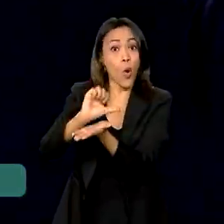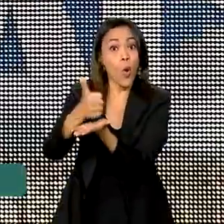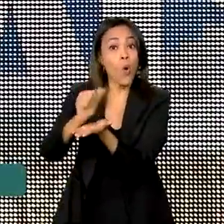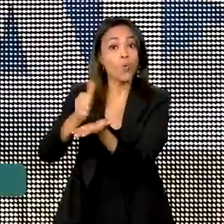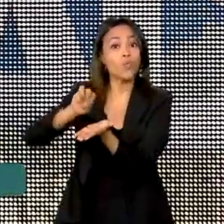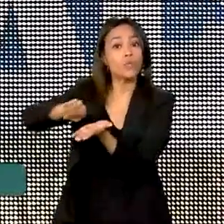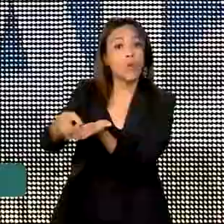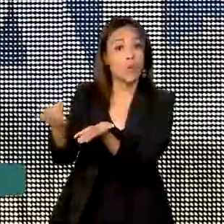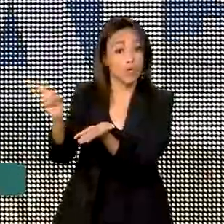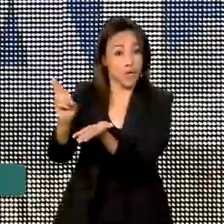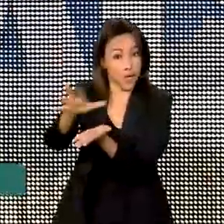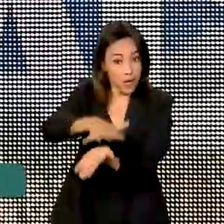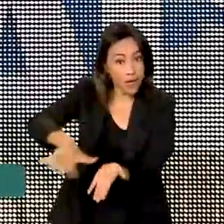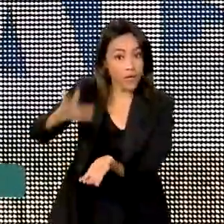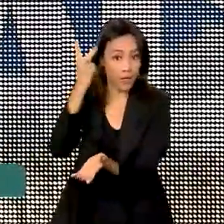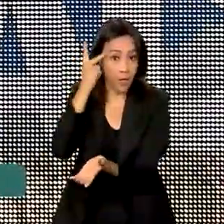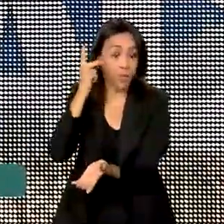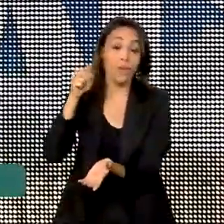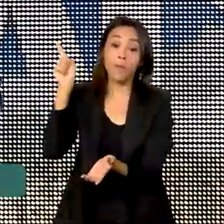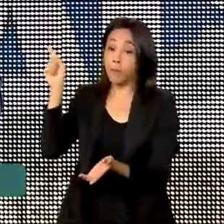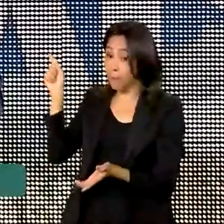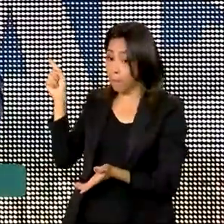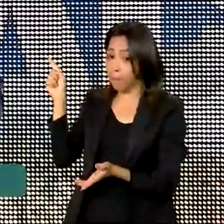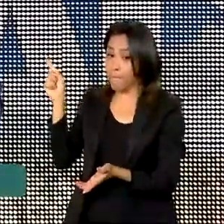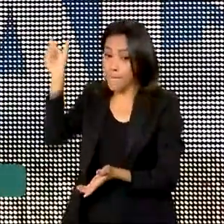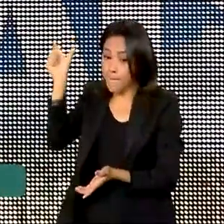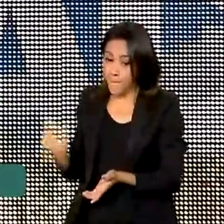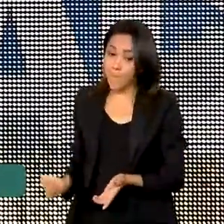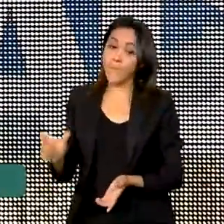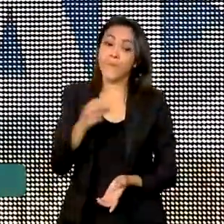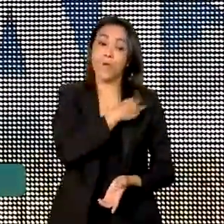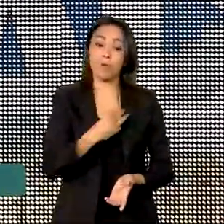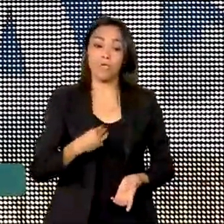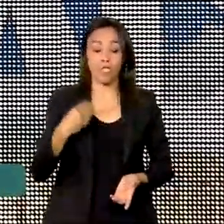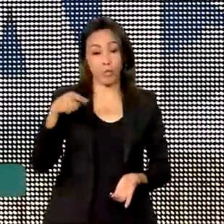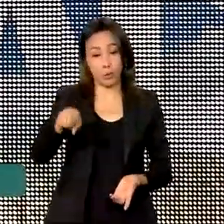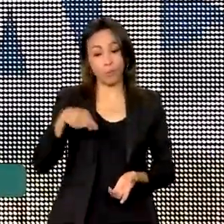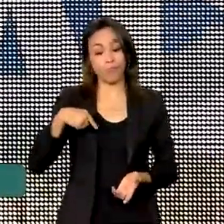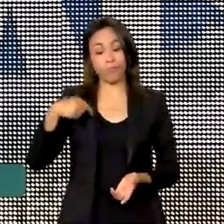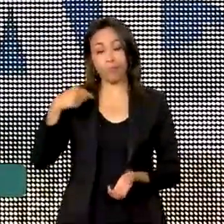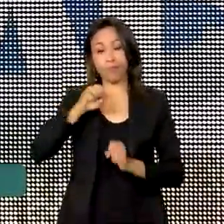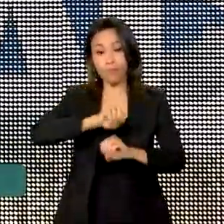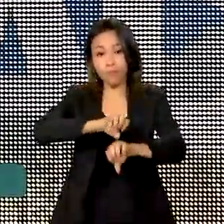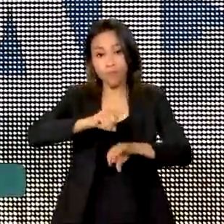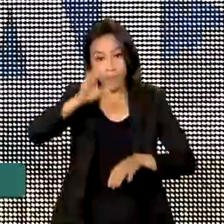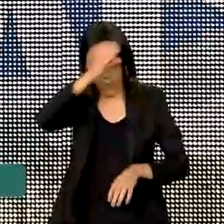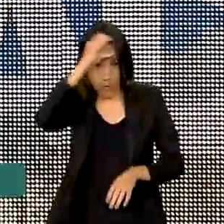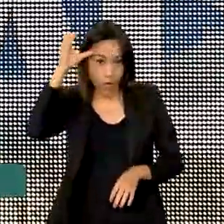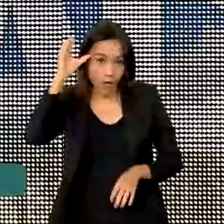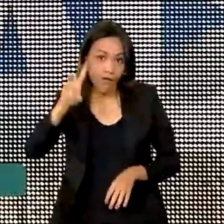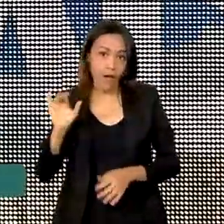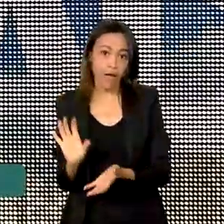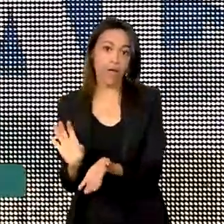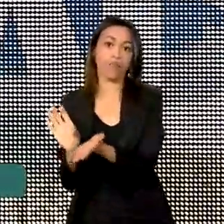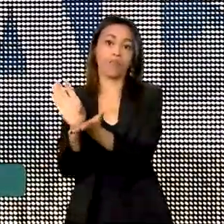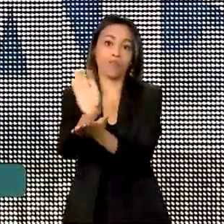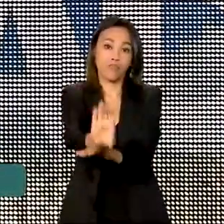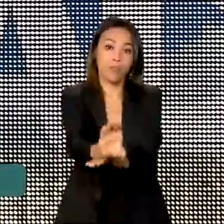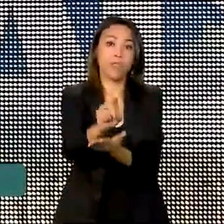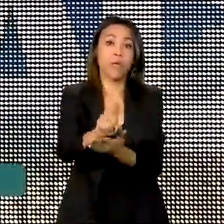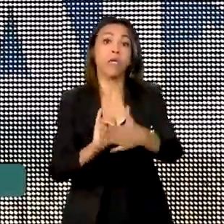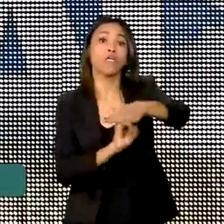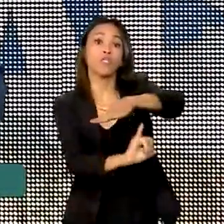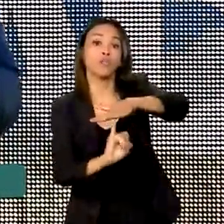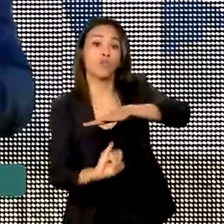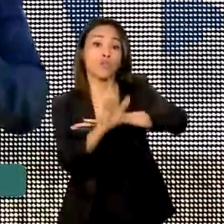reais. O ministro da Educação, Camilo Santana, destacou que Diadema também vai receber recursos para o Instituto Federal,